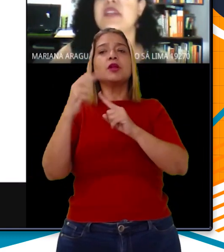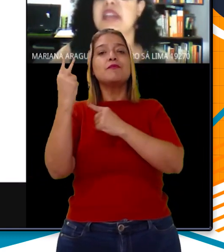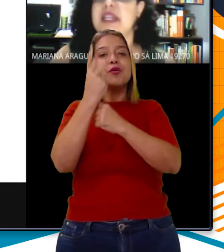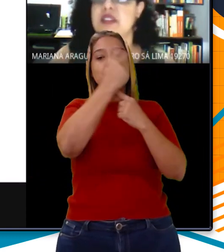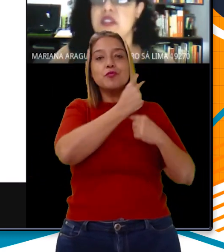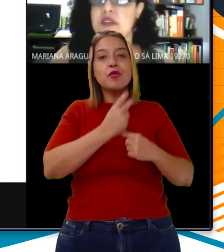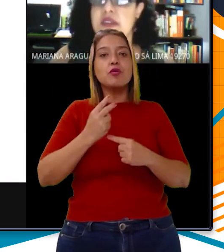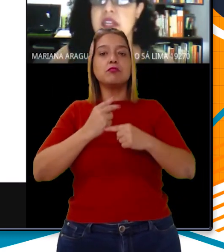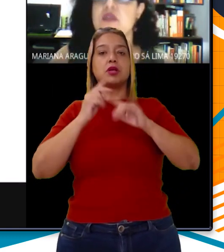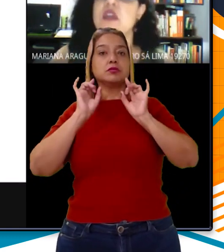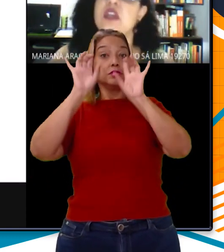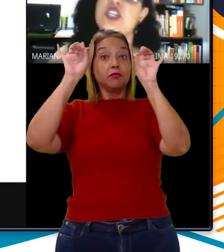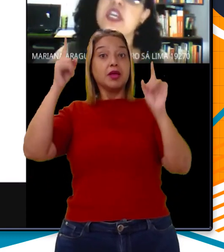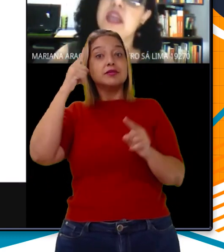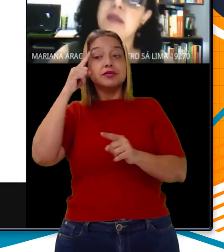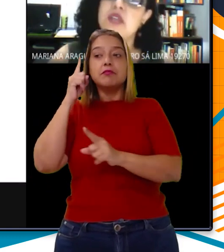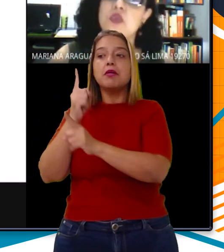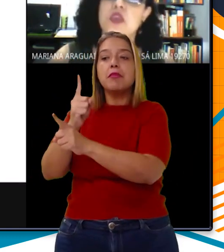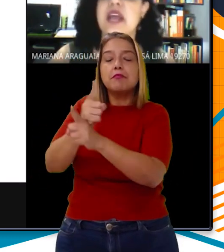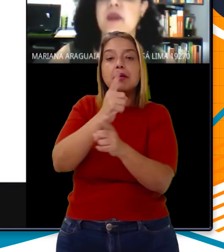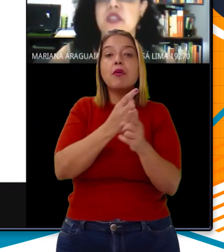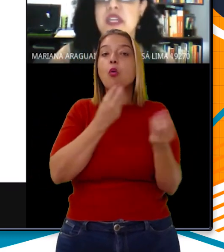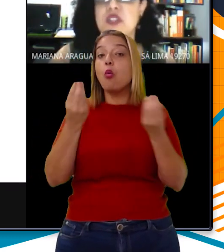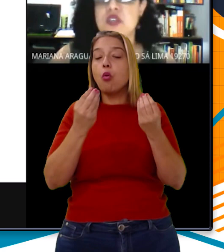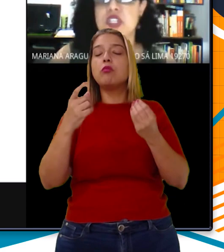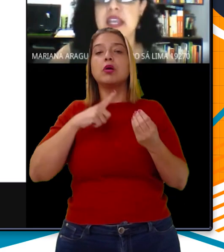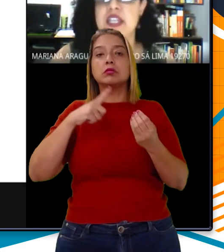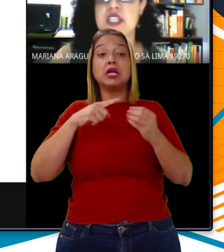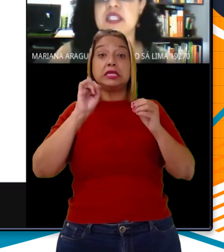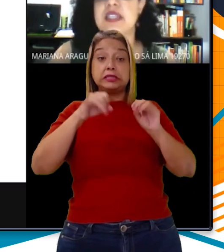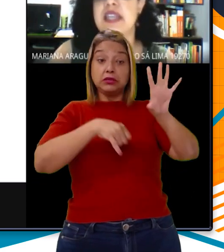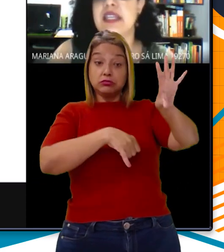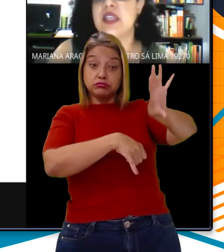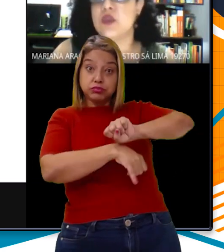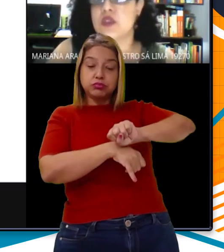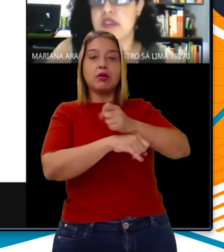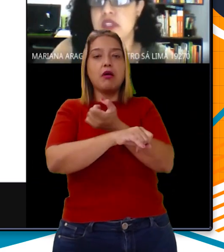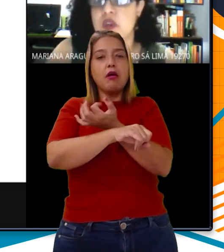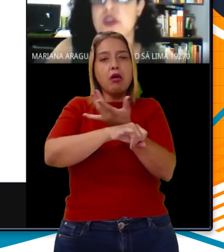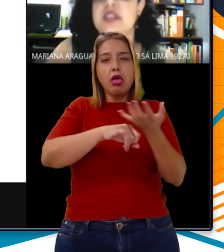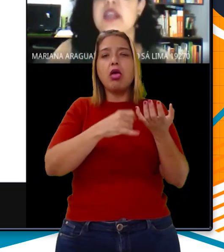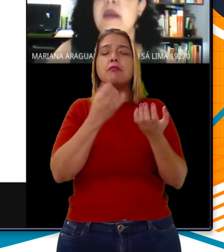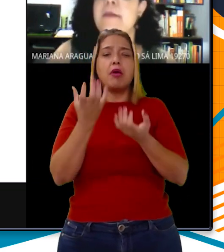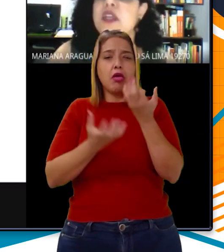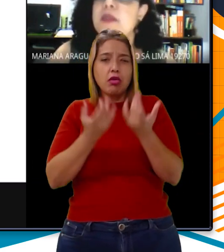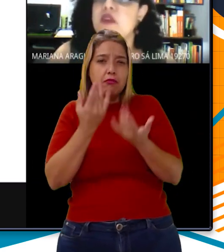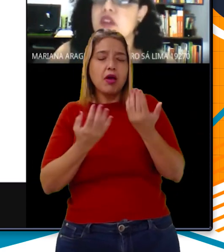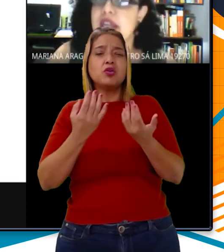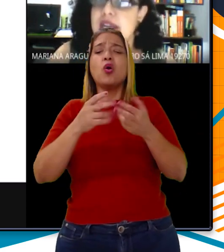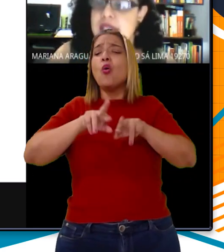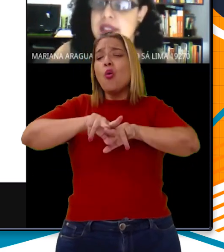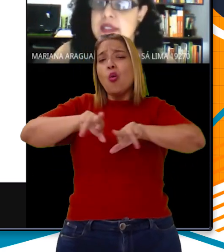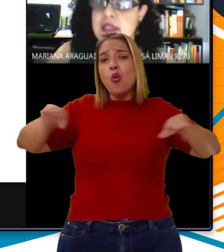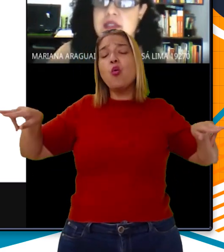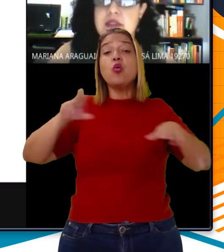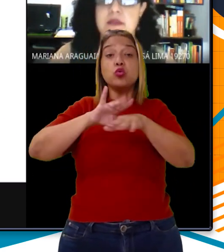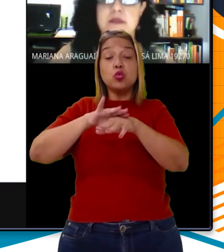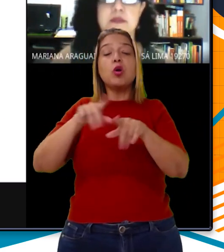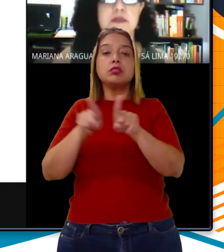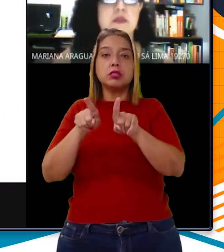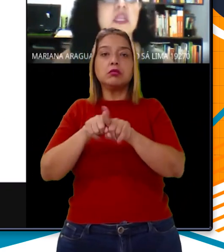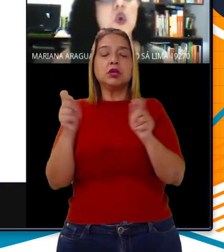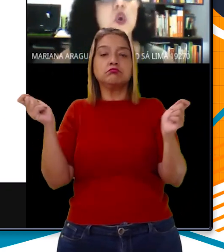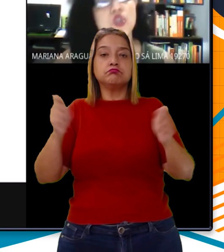para evitar seus efeitos, de queimaduras a mutações genéticas que, dentre outros fatores, podem provocar cânceres.